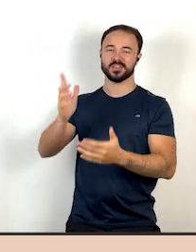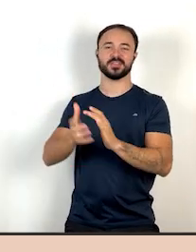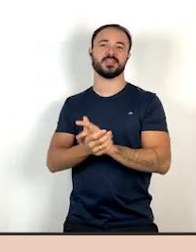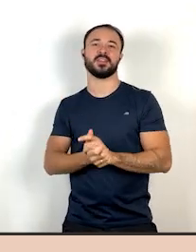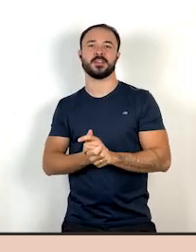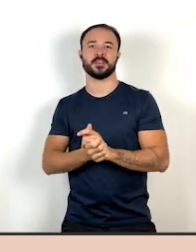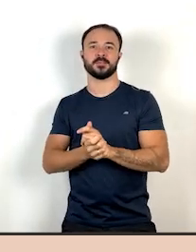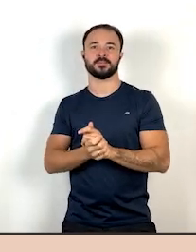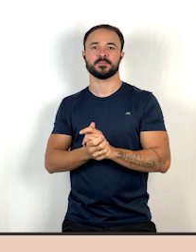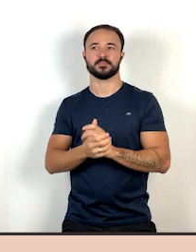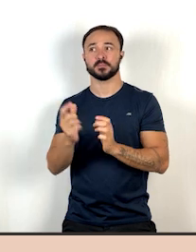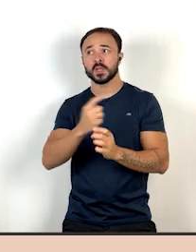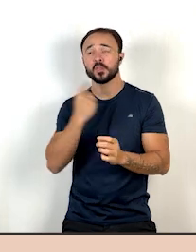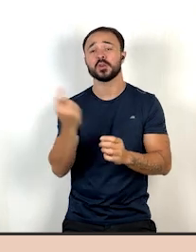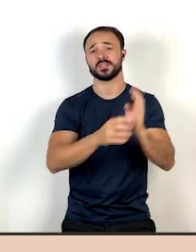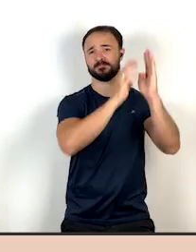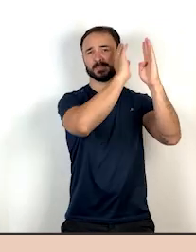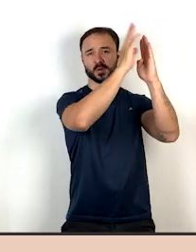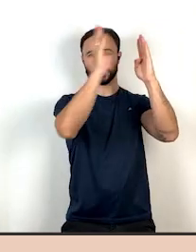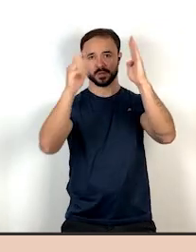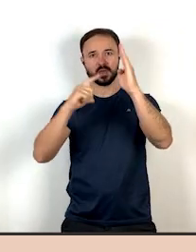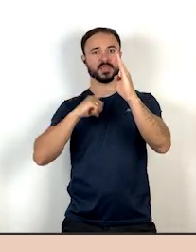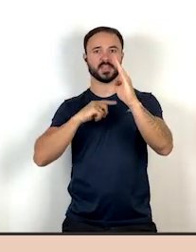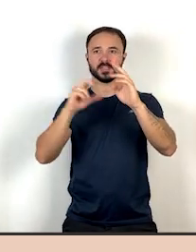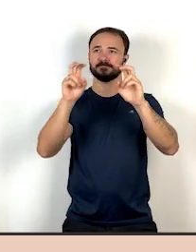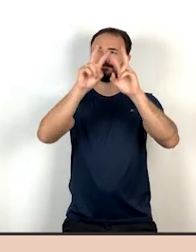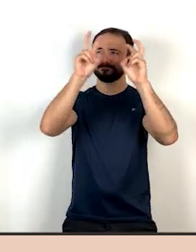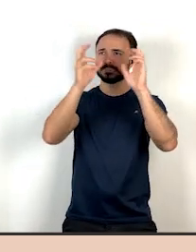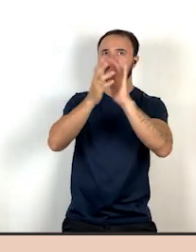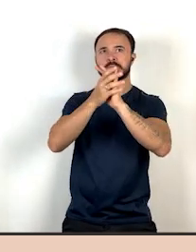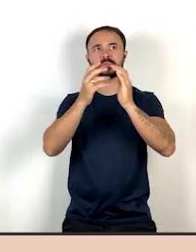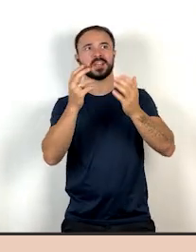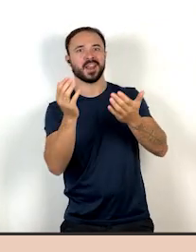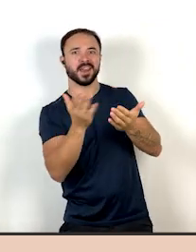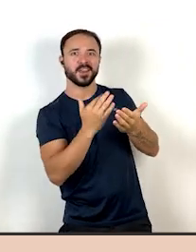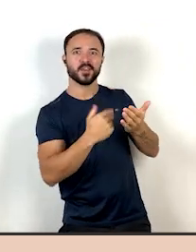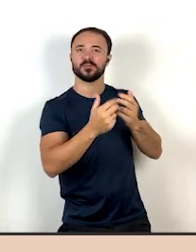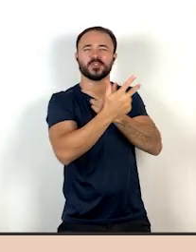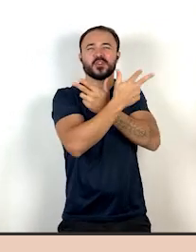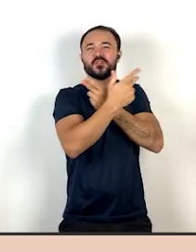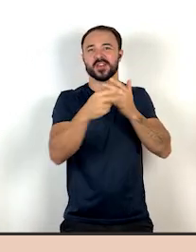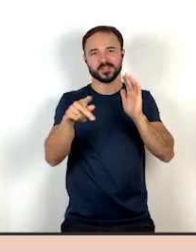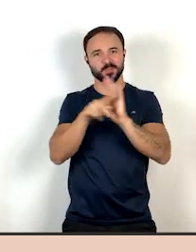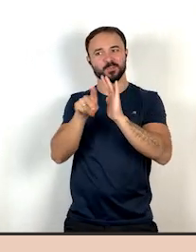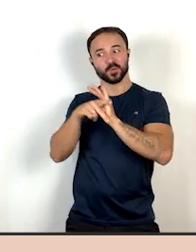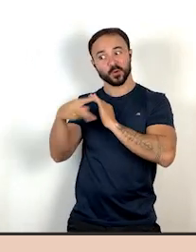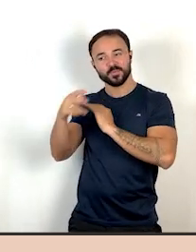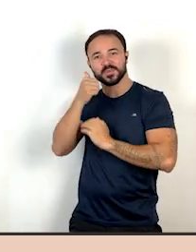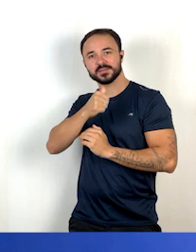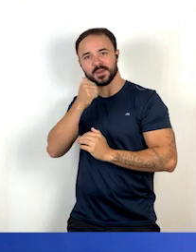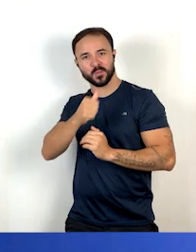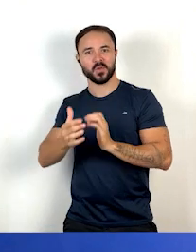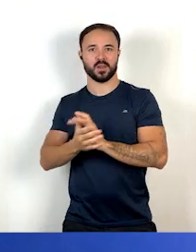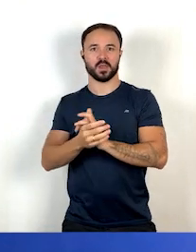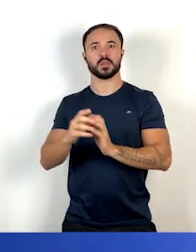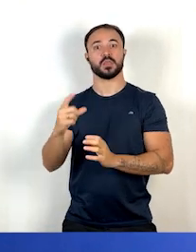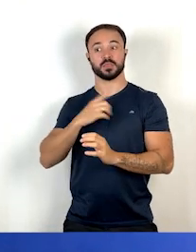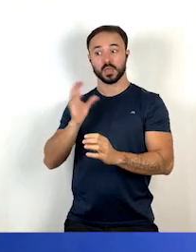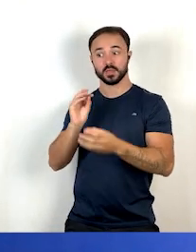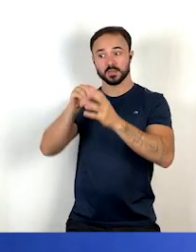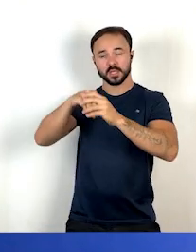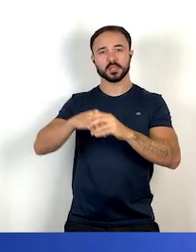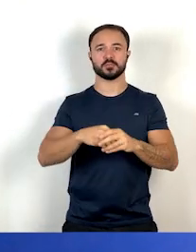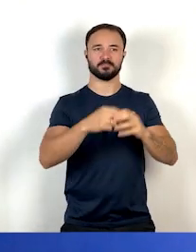Nossas bibliotecas escolares têm muitos títulos dessa autora que tratam e abordam adequadamente